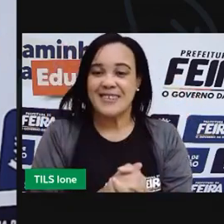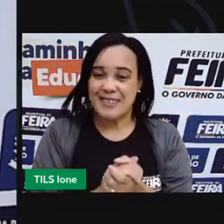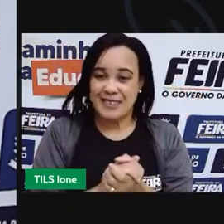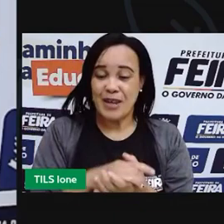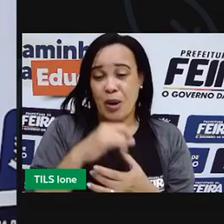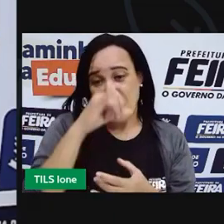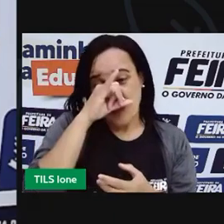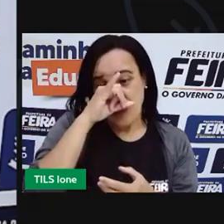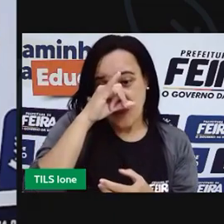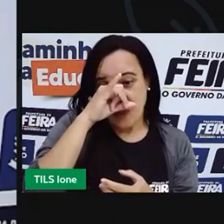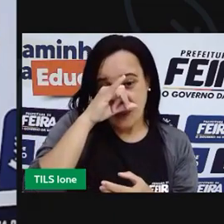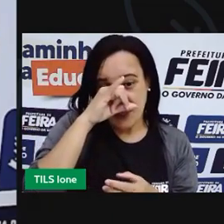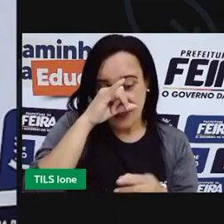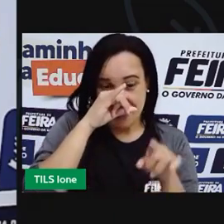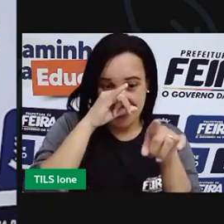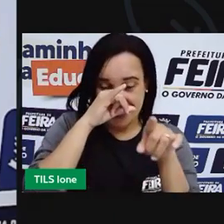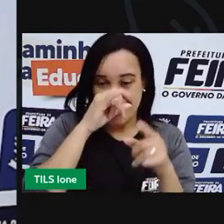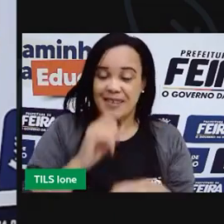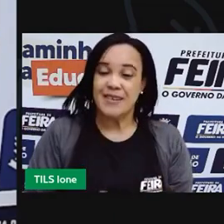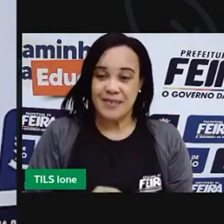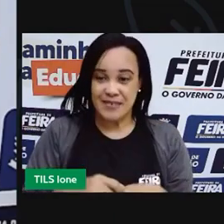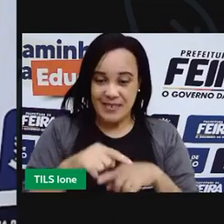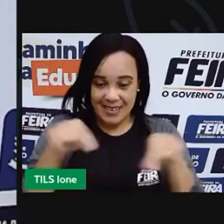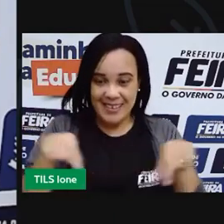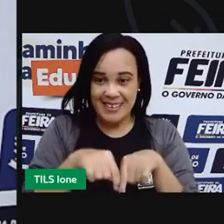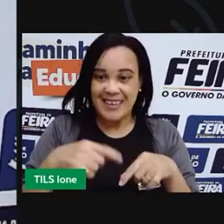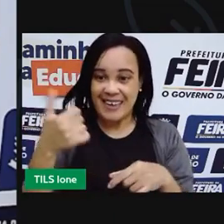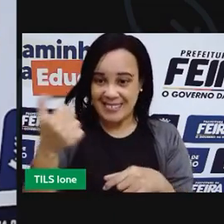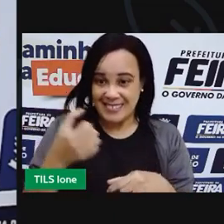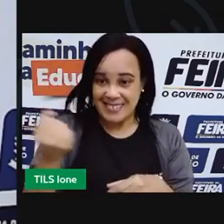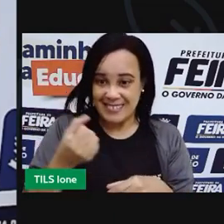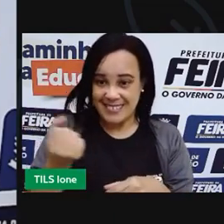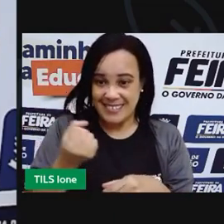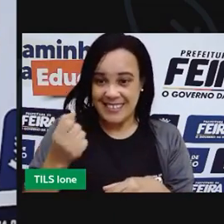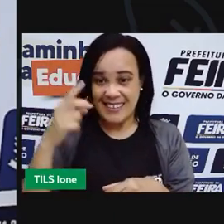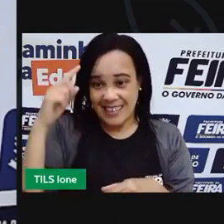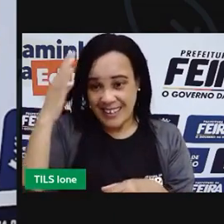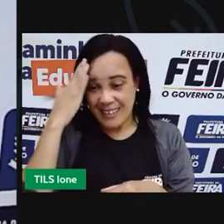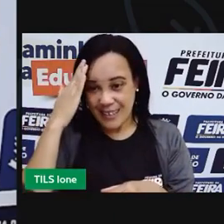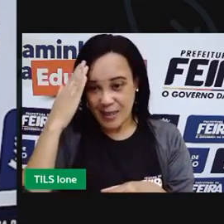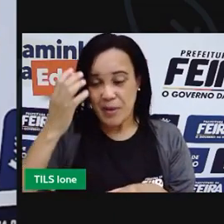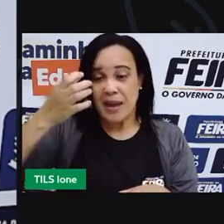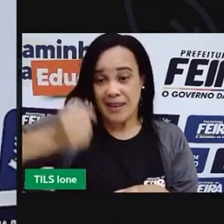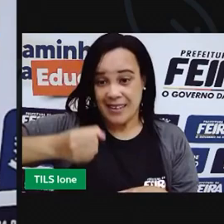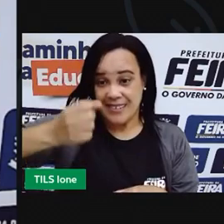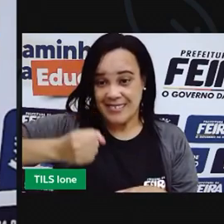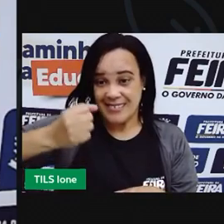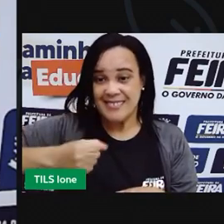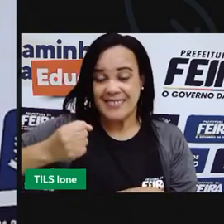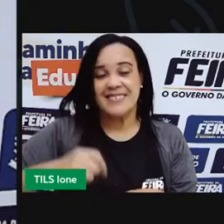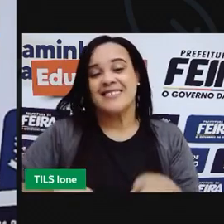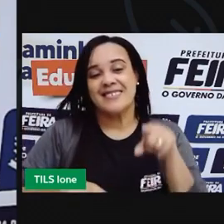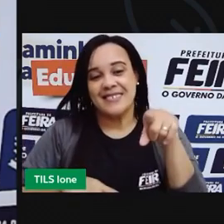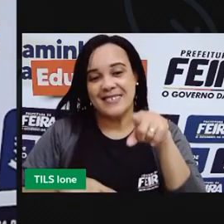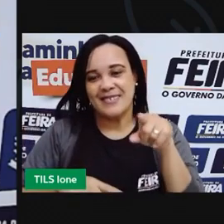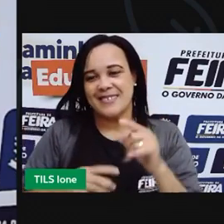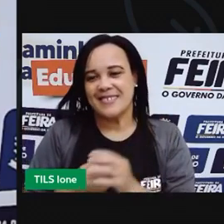feito com caixa de leite. E aqui nesse espaço a gente vem, coloca a mão, olha.